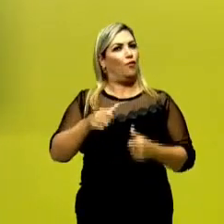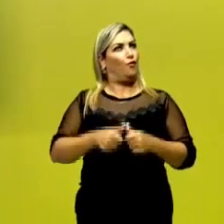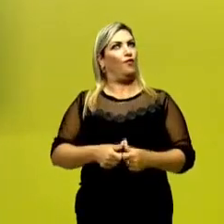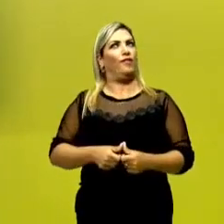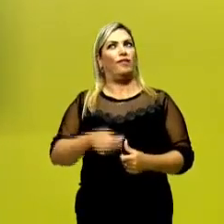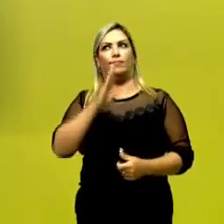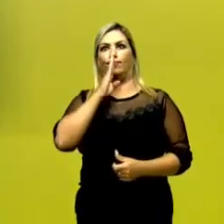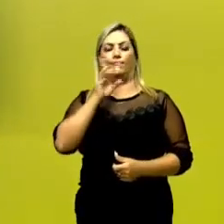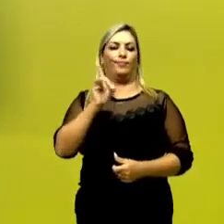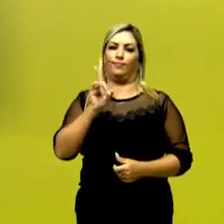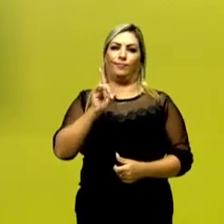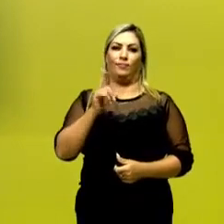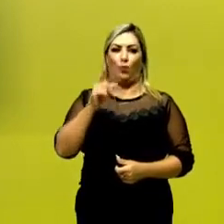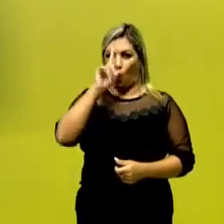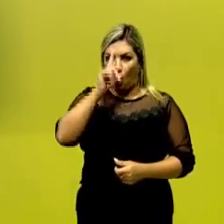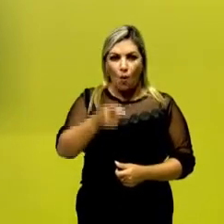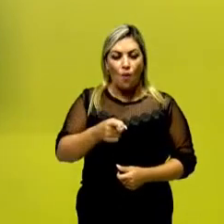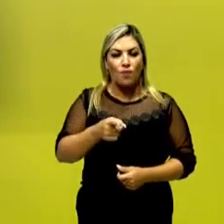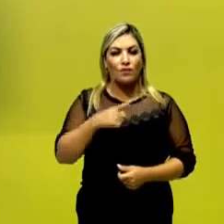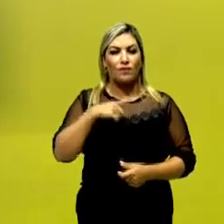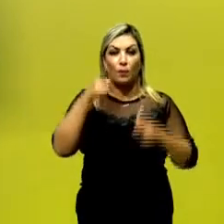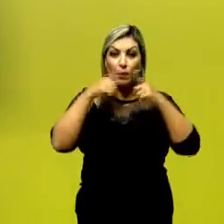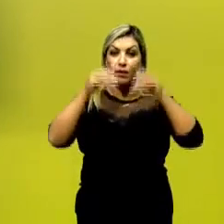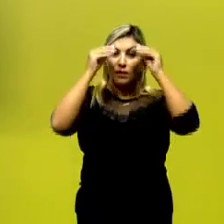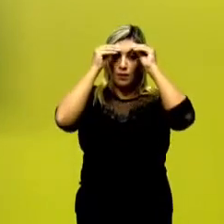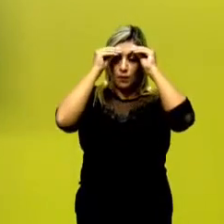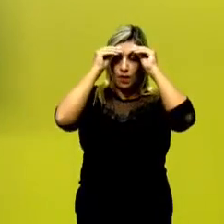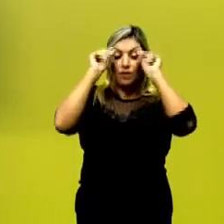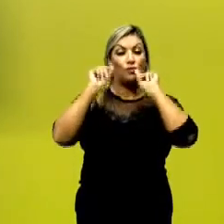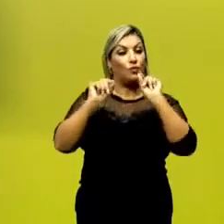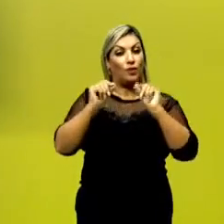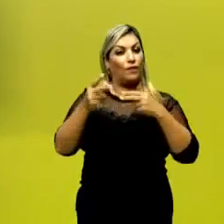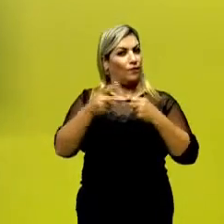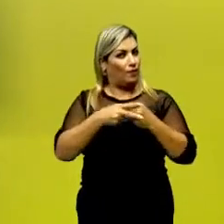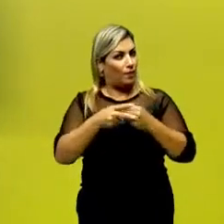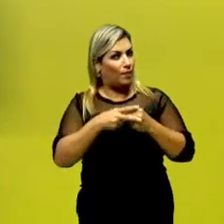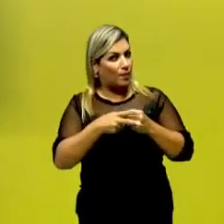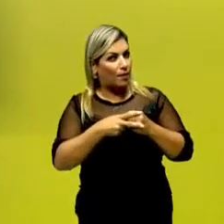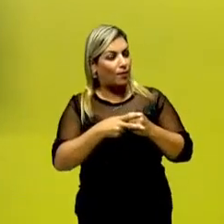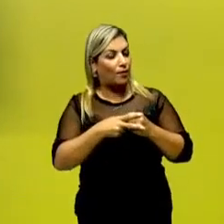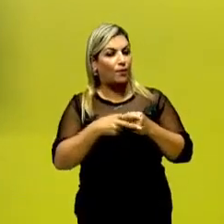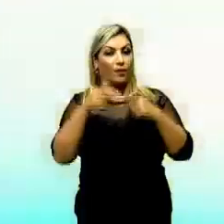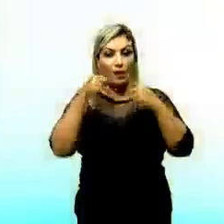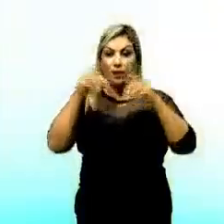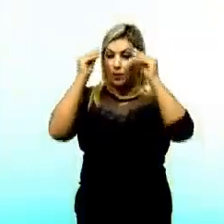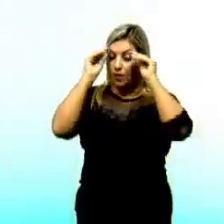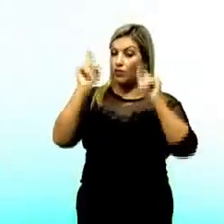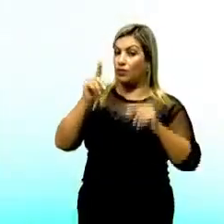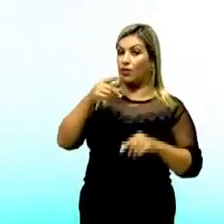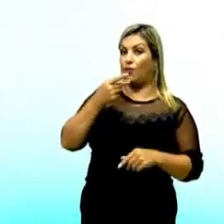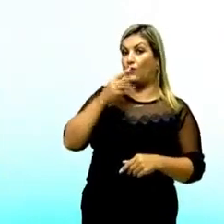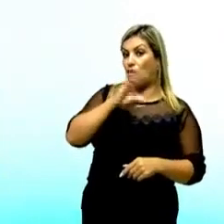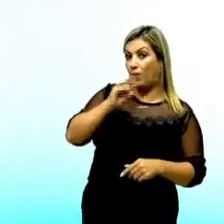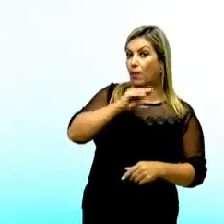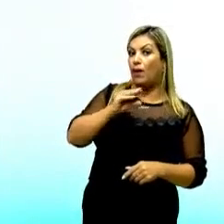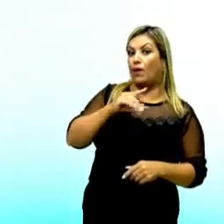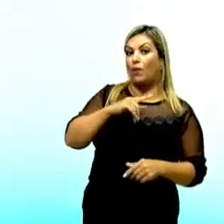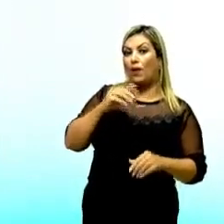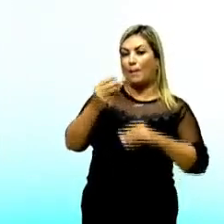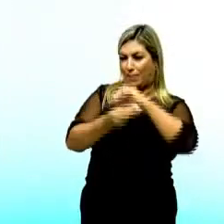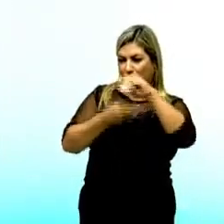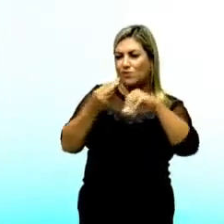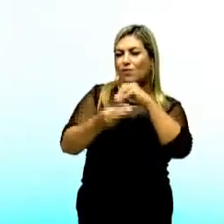gente percebe nesses textos que nós temos uma linguagem, a linguagem verbal e a linguagem não verbal. São os textos